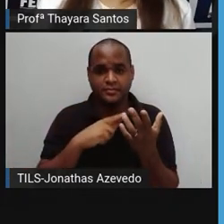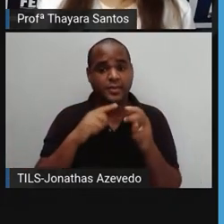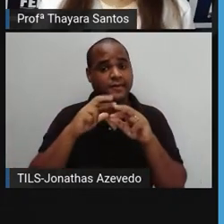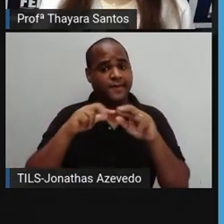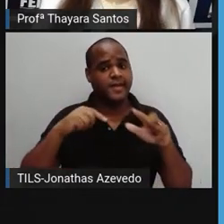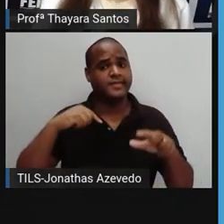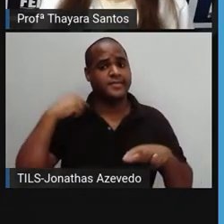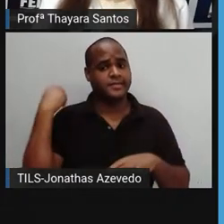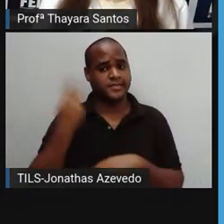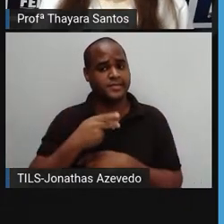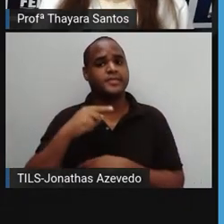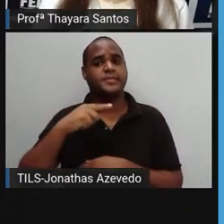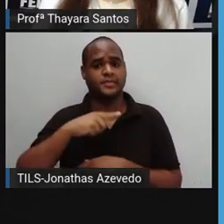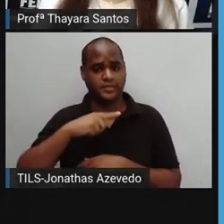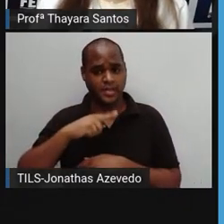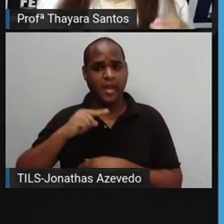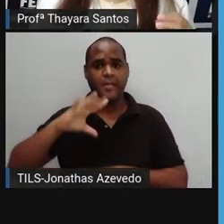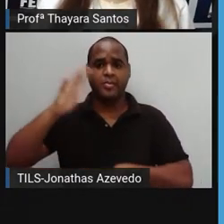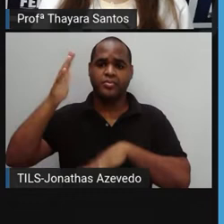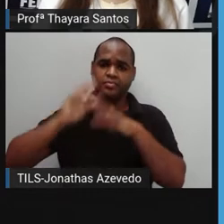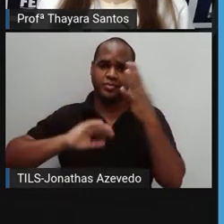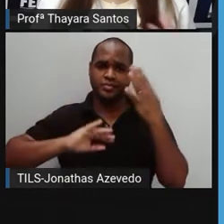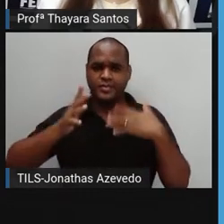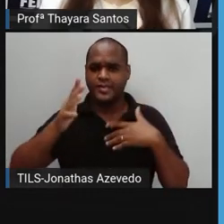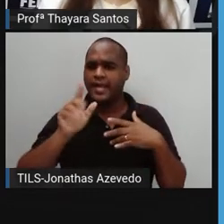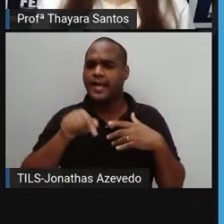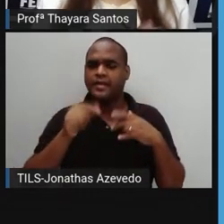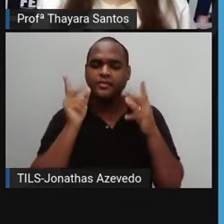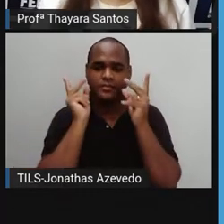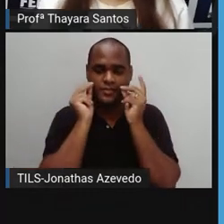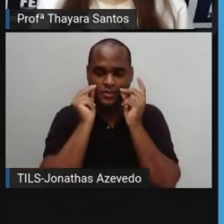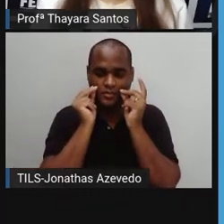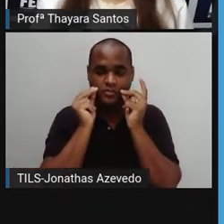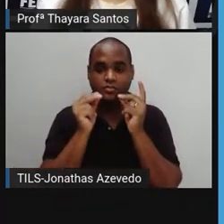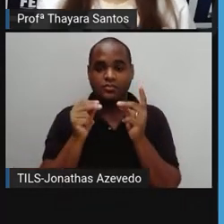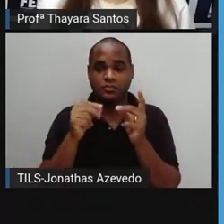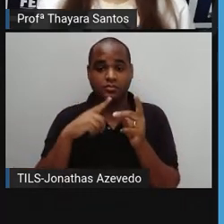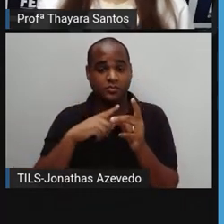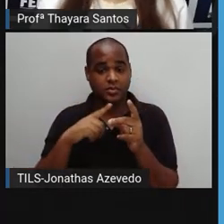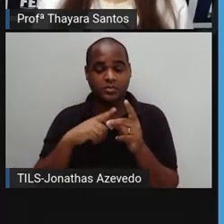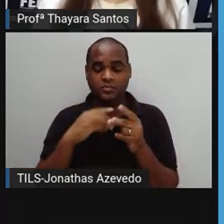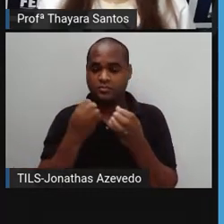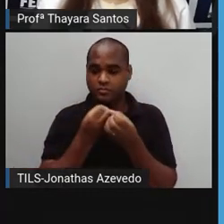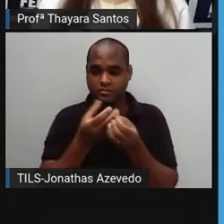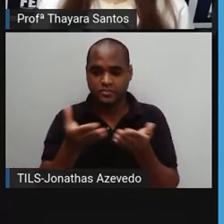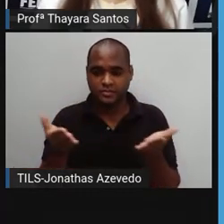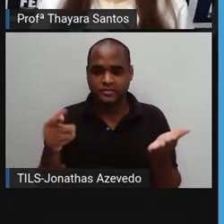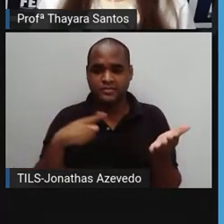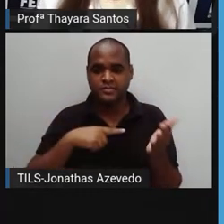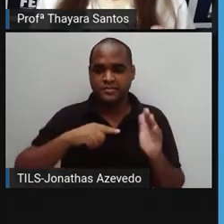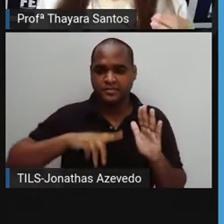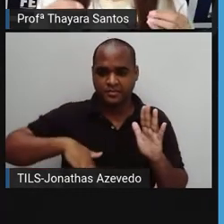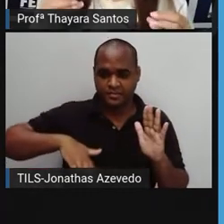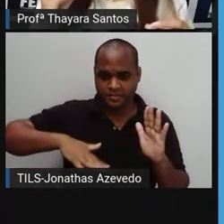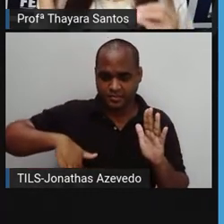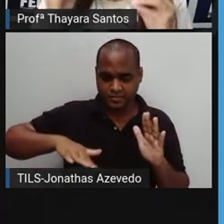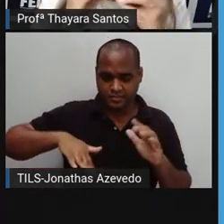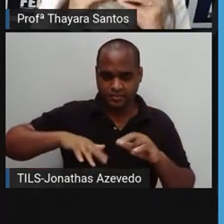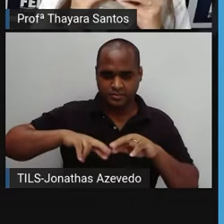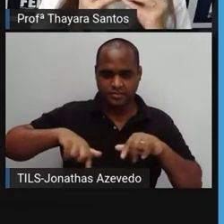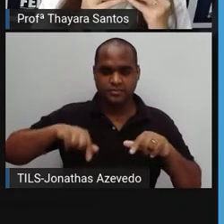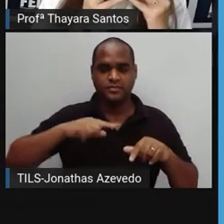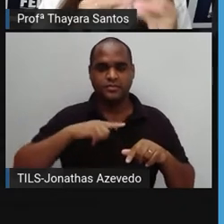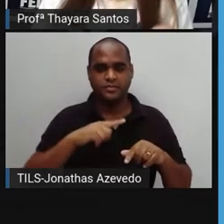prejuízos aí sendo causados, porque o plástico ele está distribuído no ambiente marinho, e essas